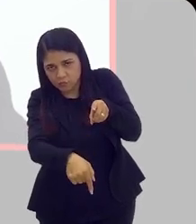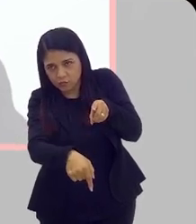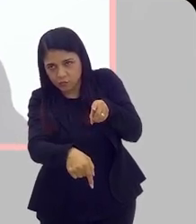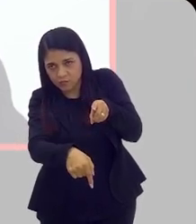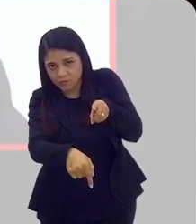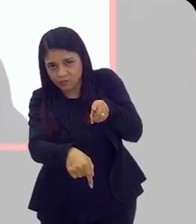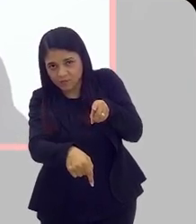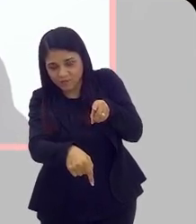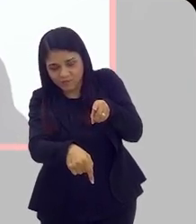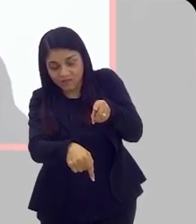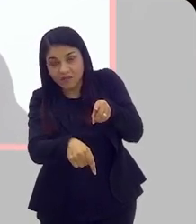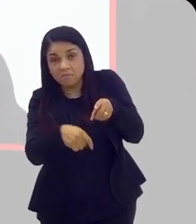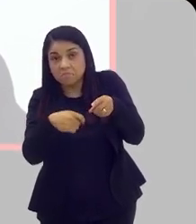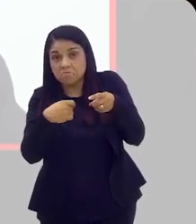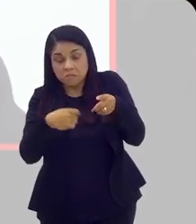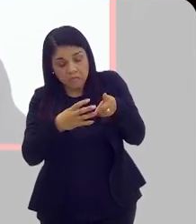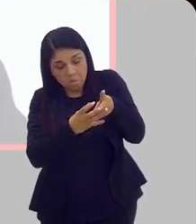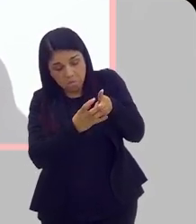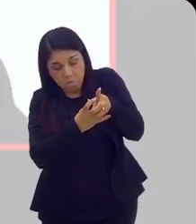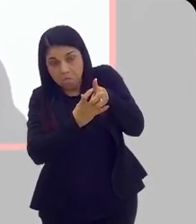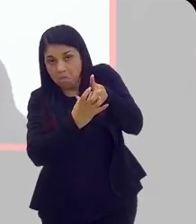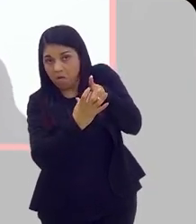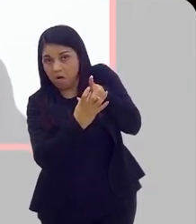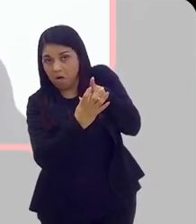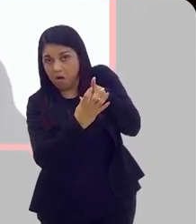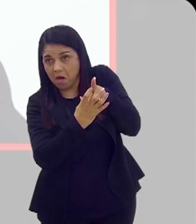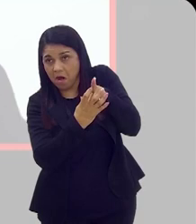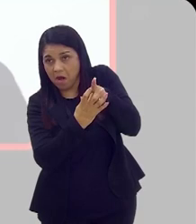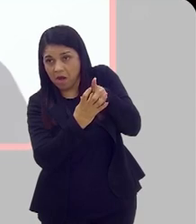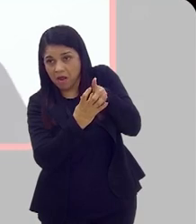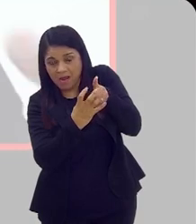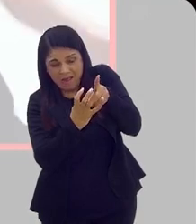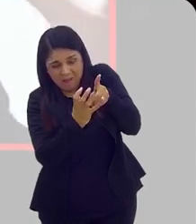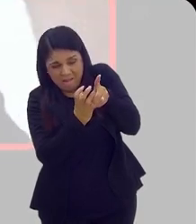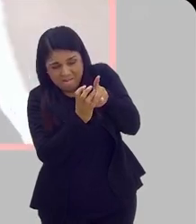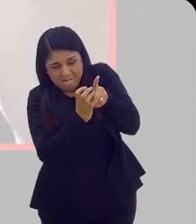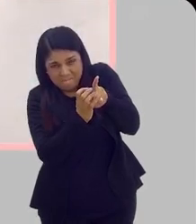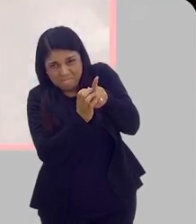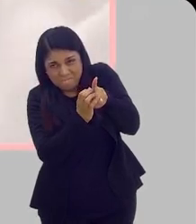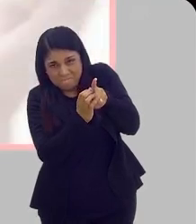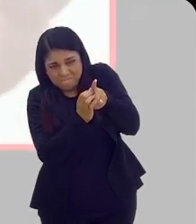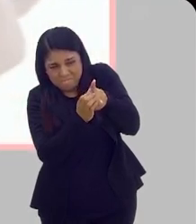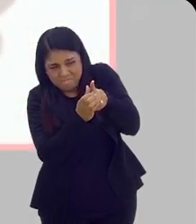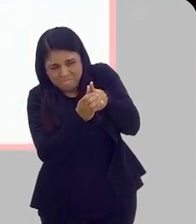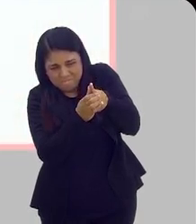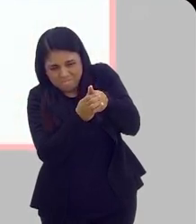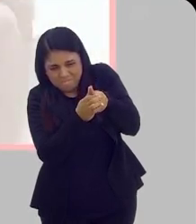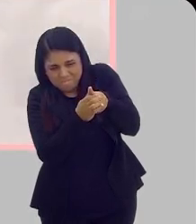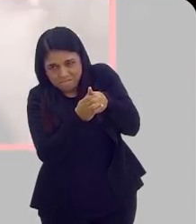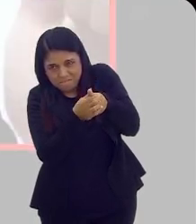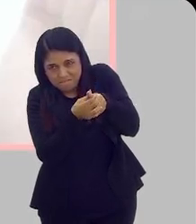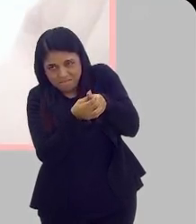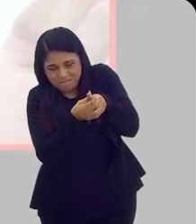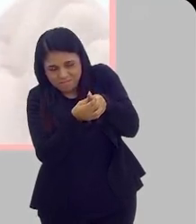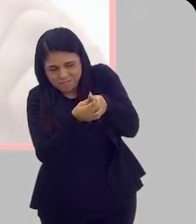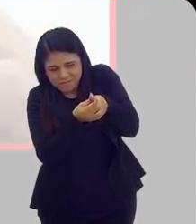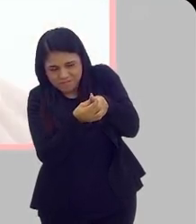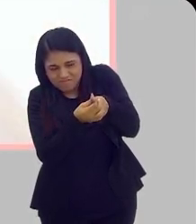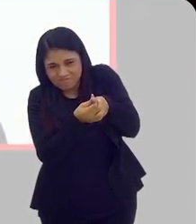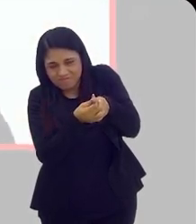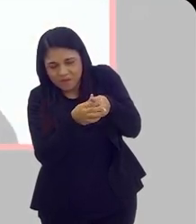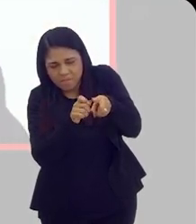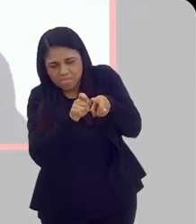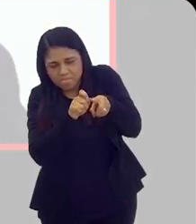a uretra prostática. Então, se a próstata começa a aumentar, ela começa a apertar aquele túnel e aí começa a